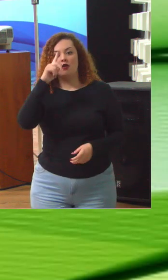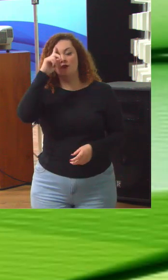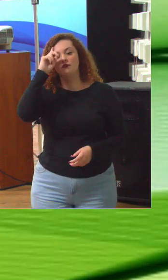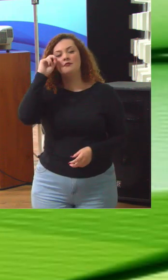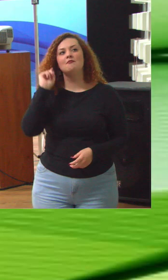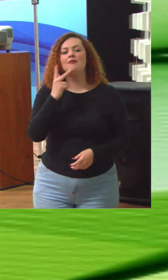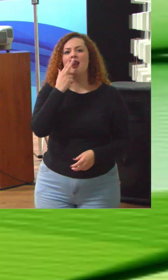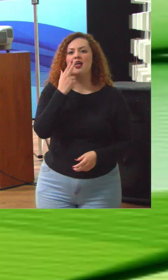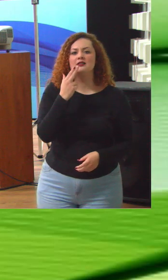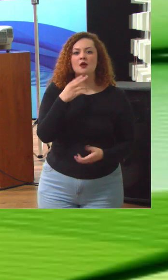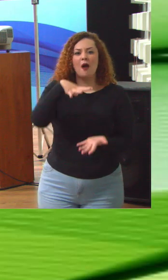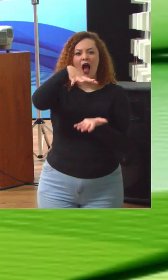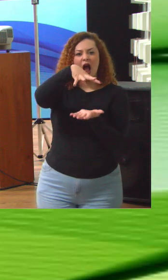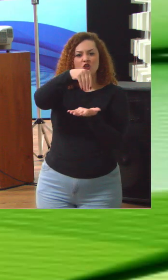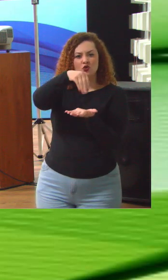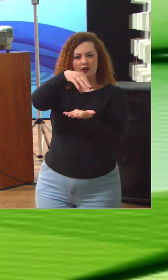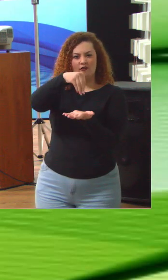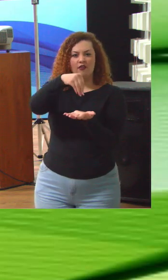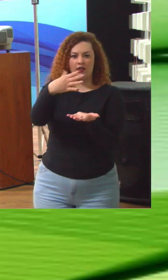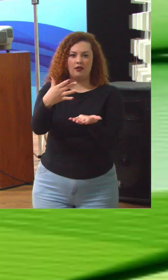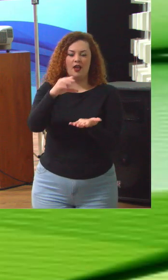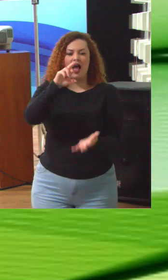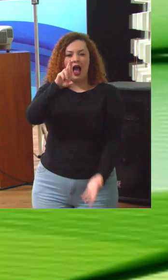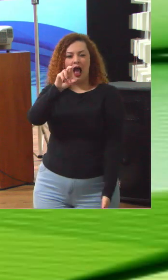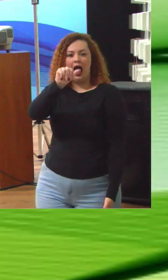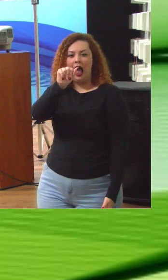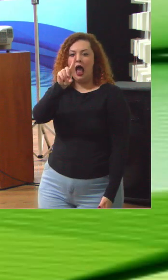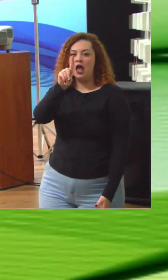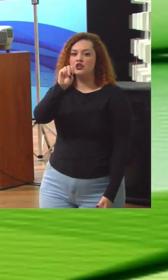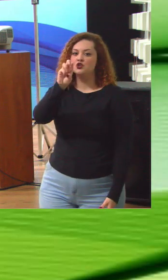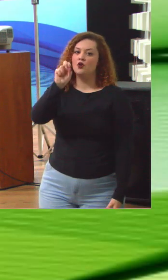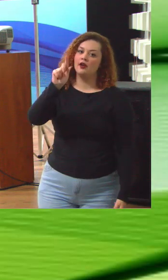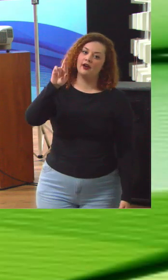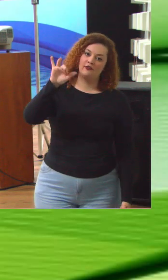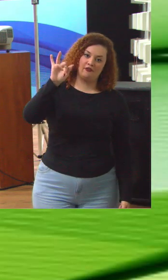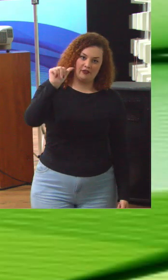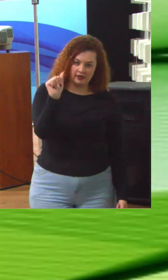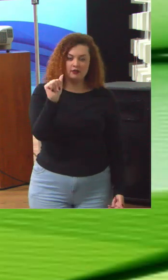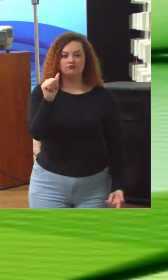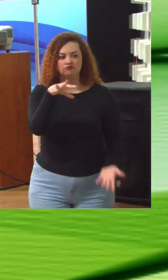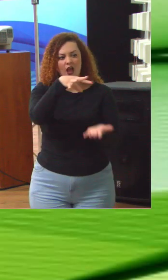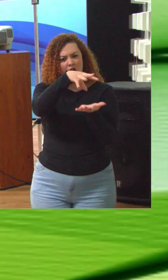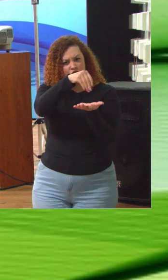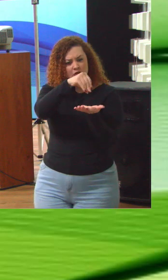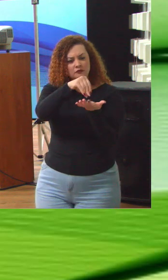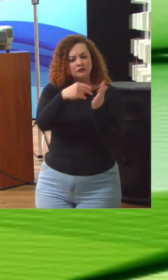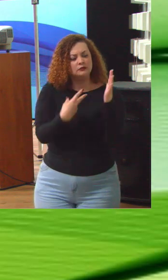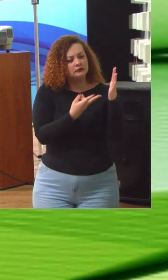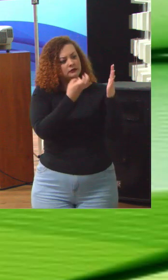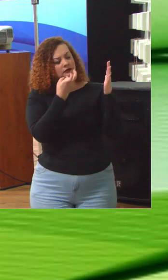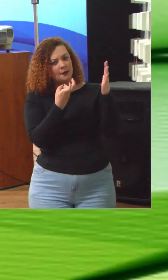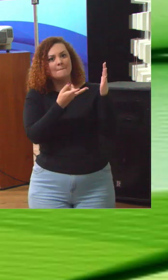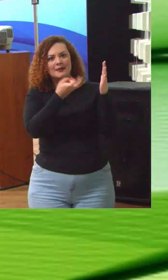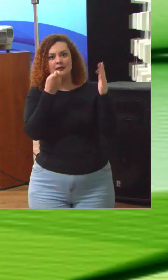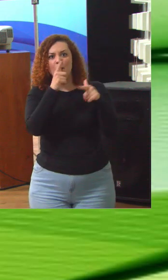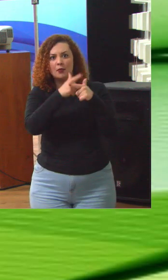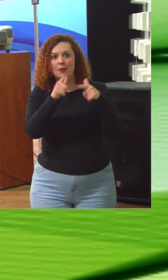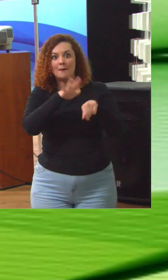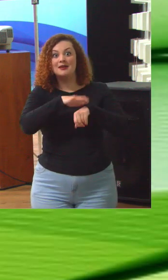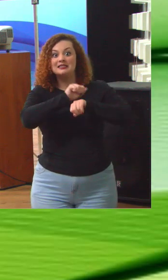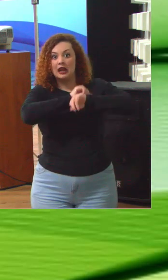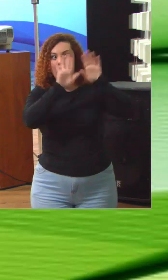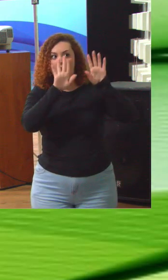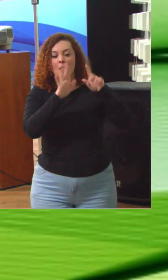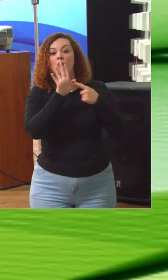radiografia da organização pública, segundo diversas dimensões. Bom, qual que é o